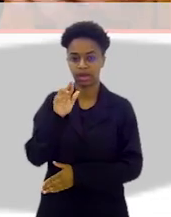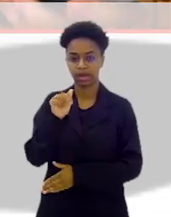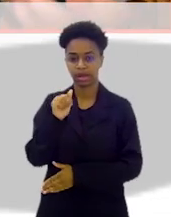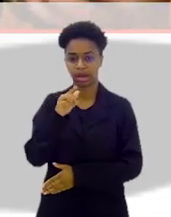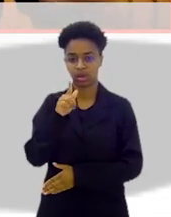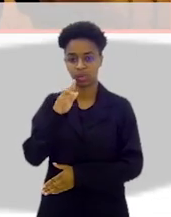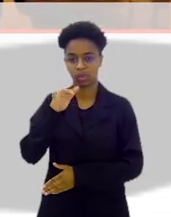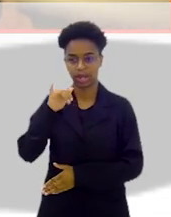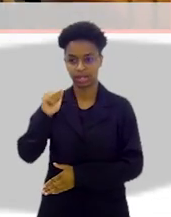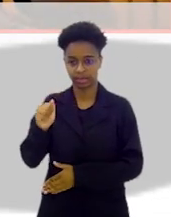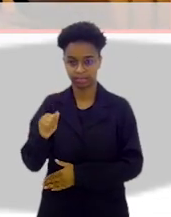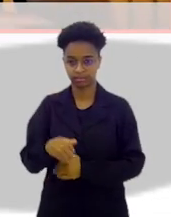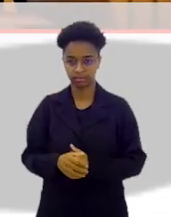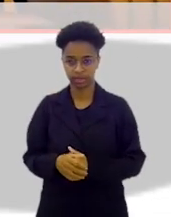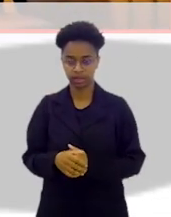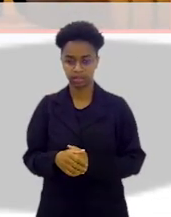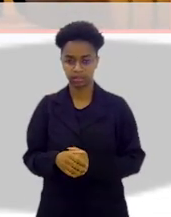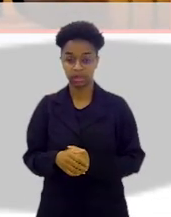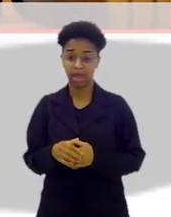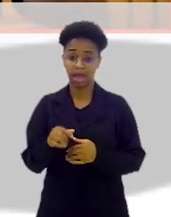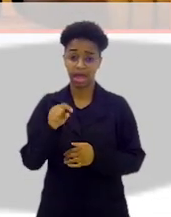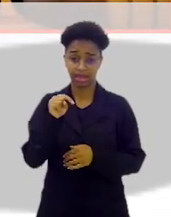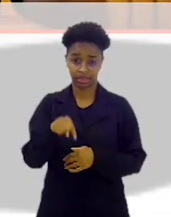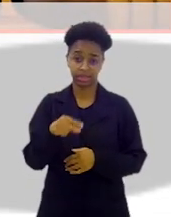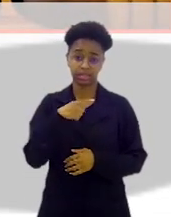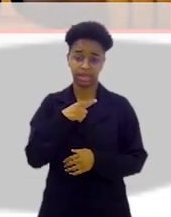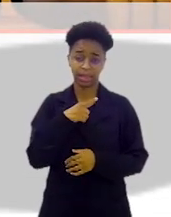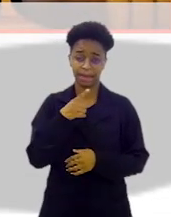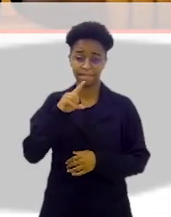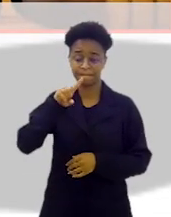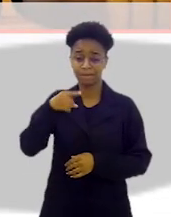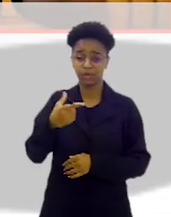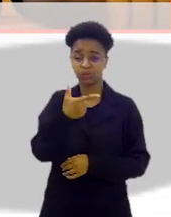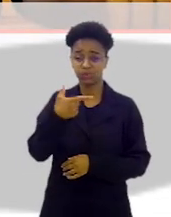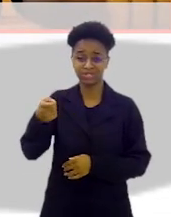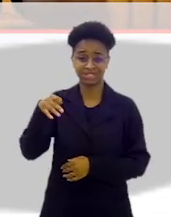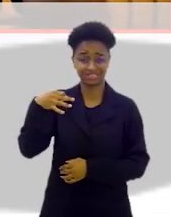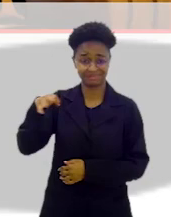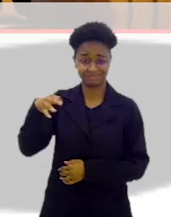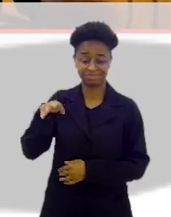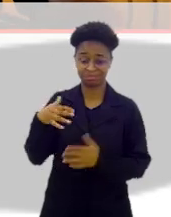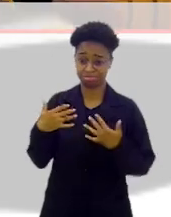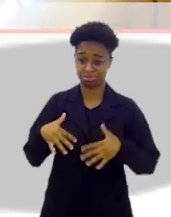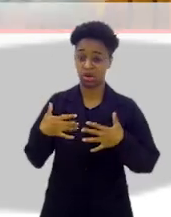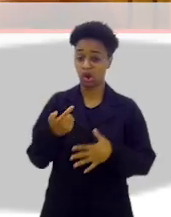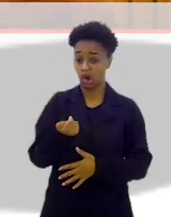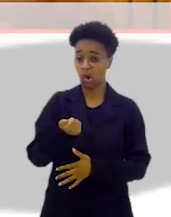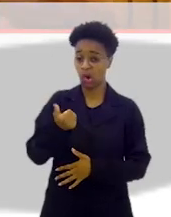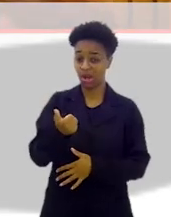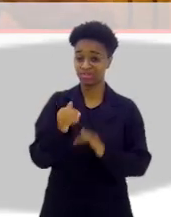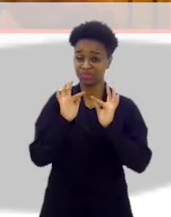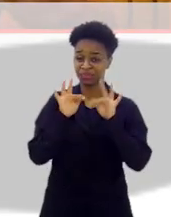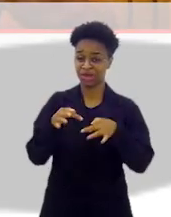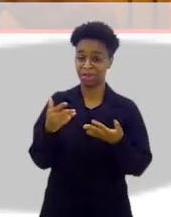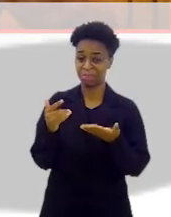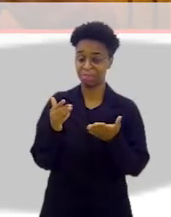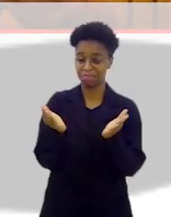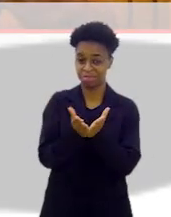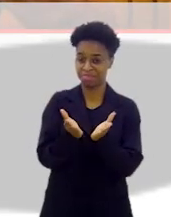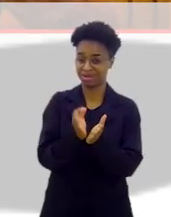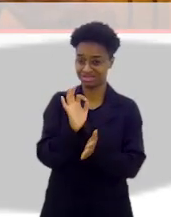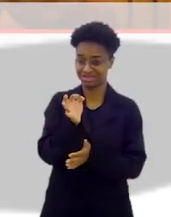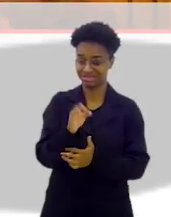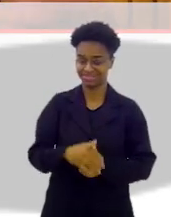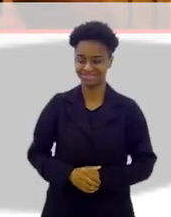Crixás é outro livro de 600 páginas. foi o governo também. Quer dizer, aqui já temos 1.200 páginas, já estamos, assim, quase terminando a